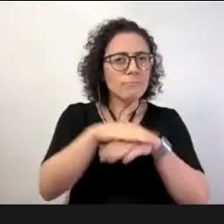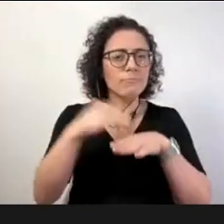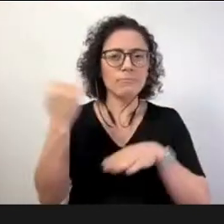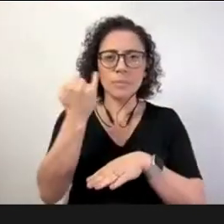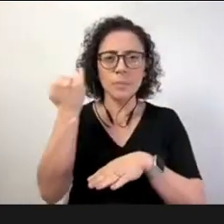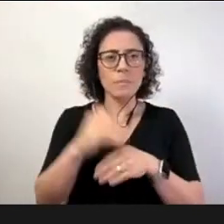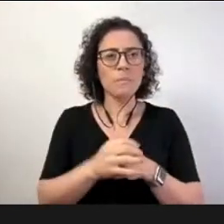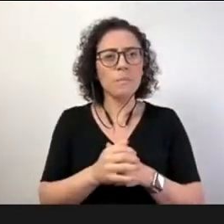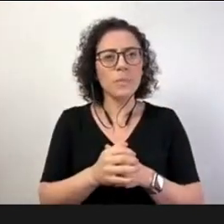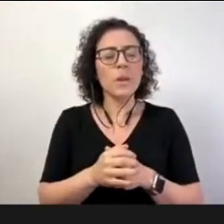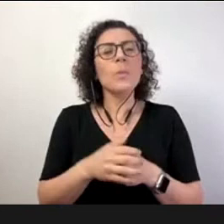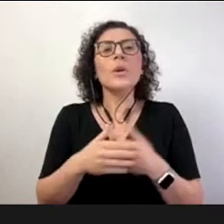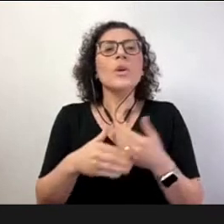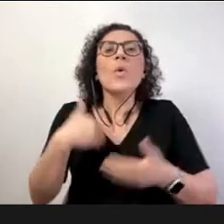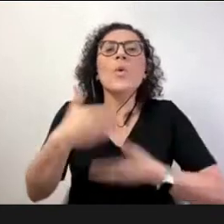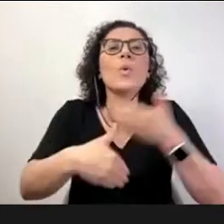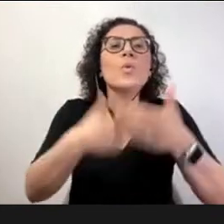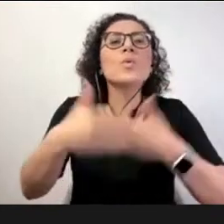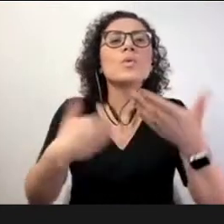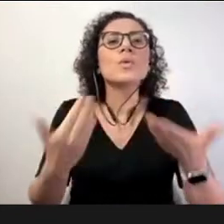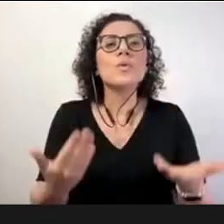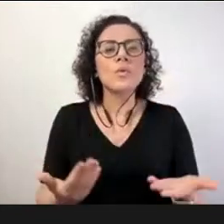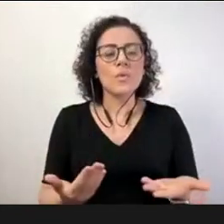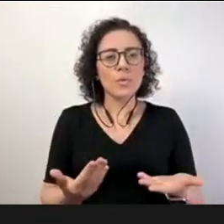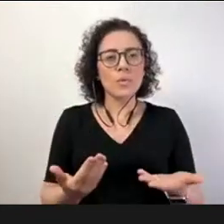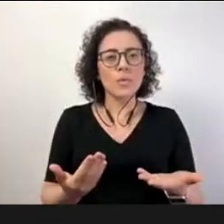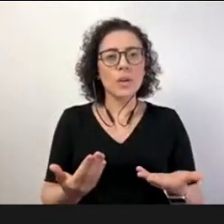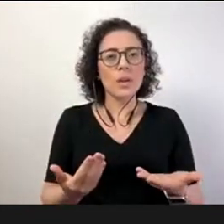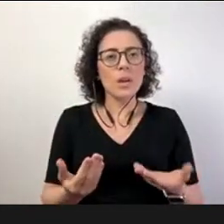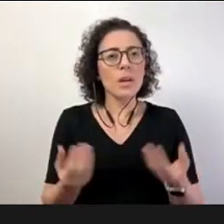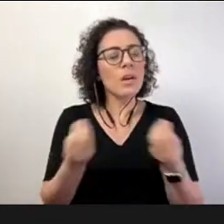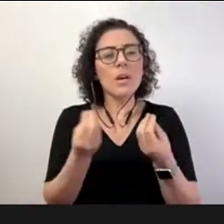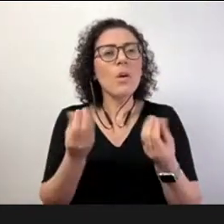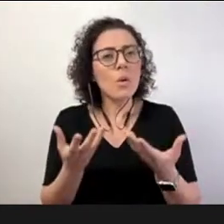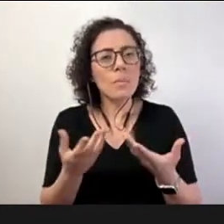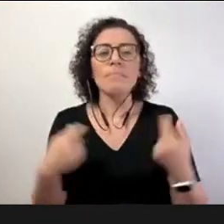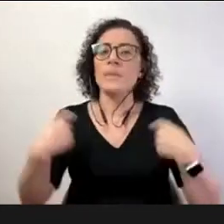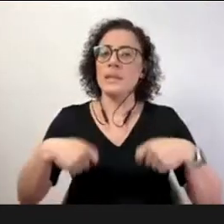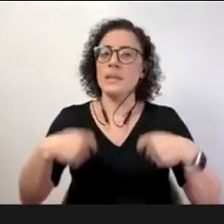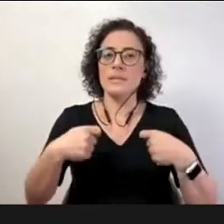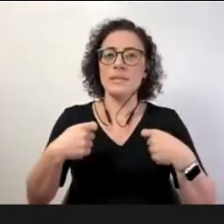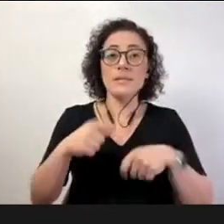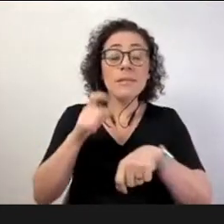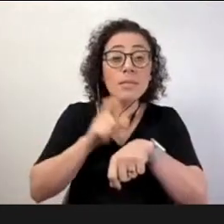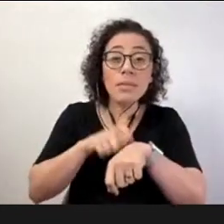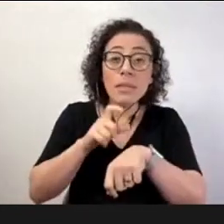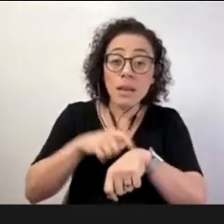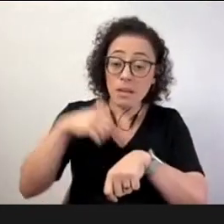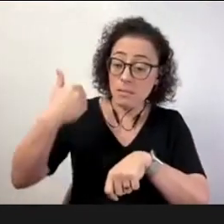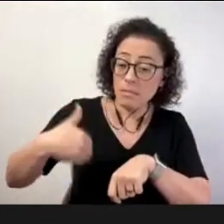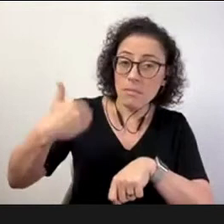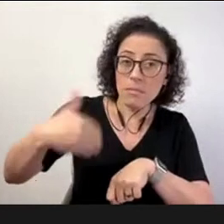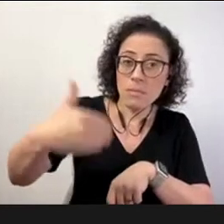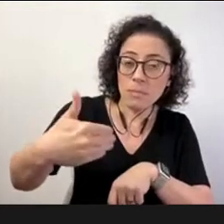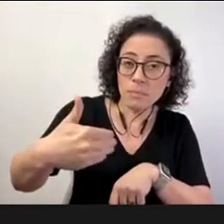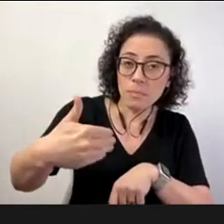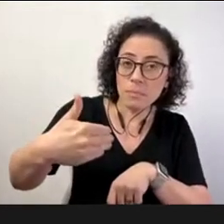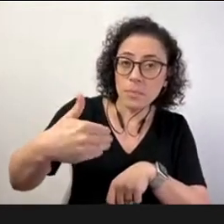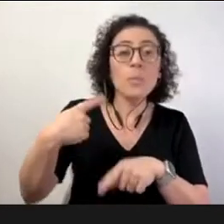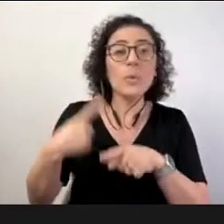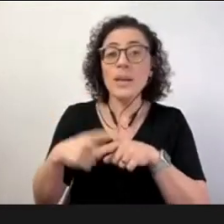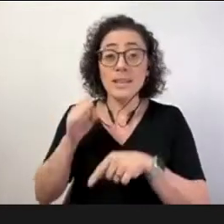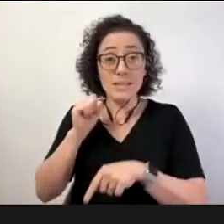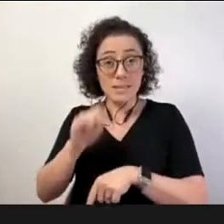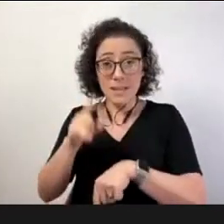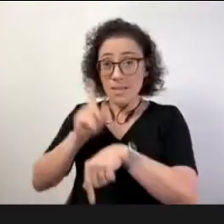desenvolvermos a criança, para nós nos desenvolvermos todos, precisamos de tempo. Porque se nós não tivermos tempo,